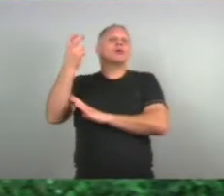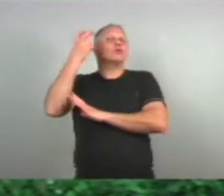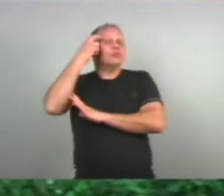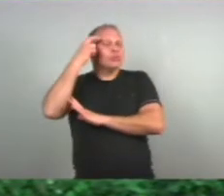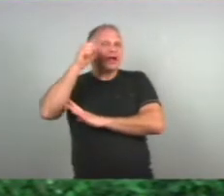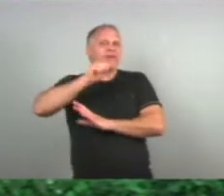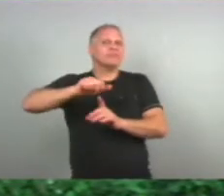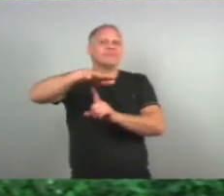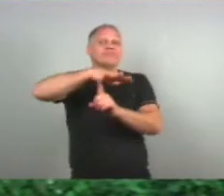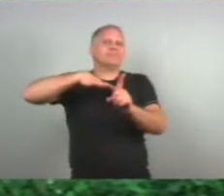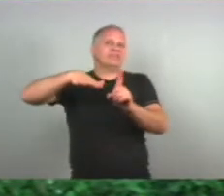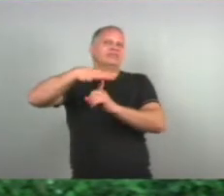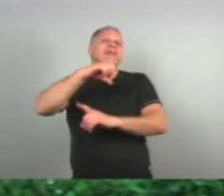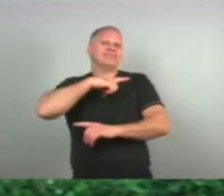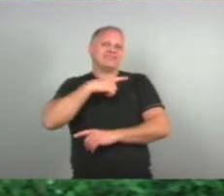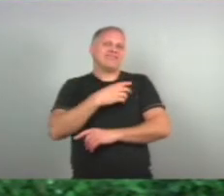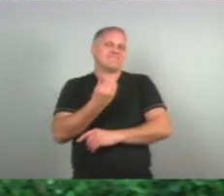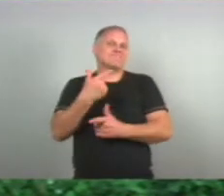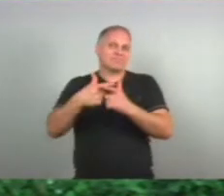nossa sociedade